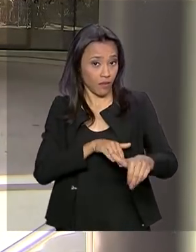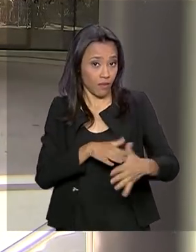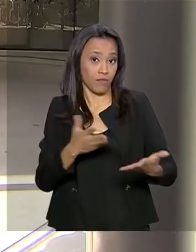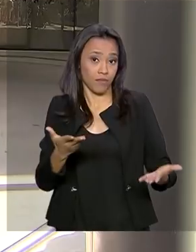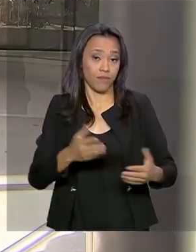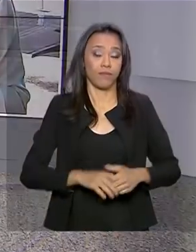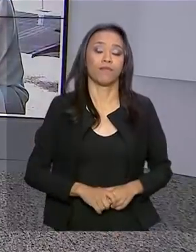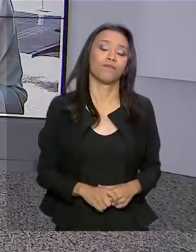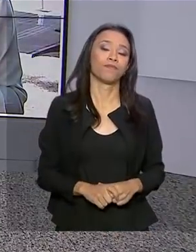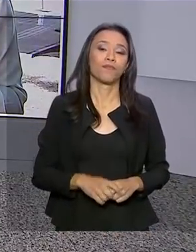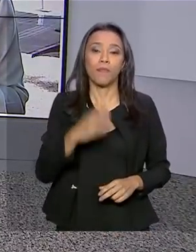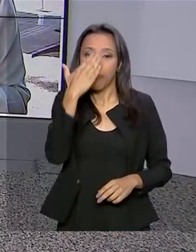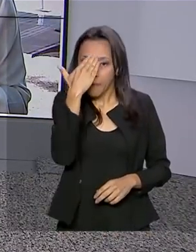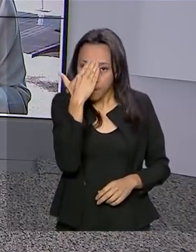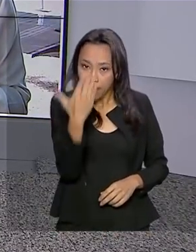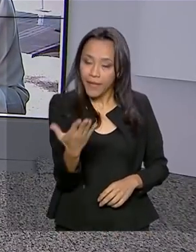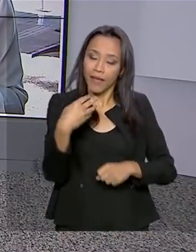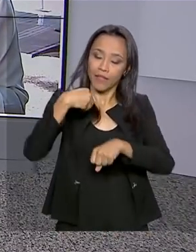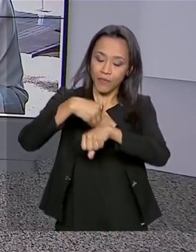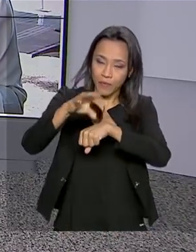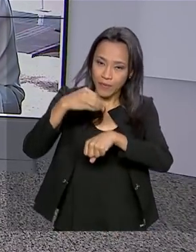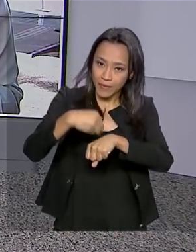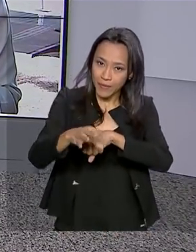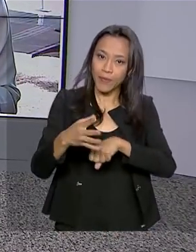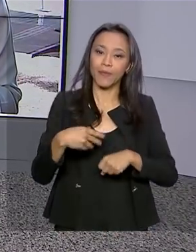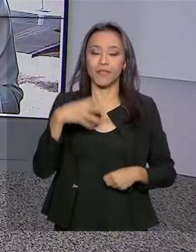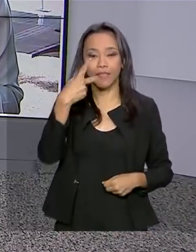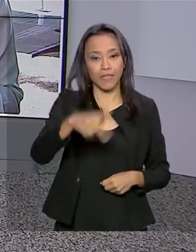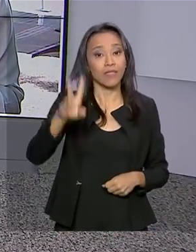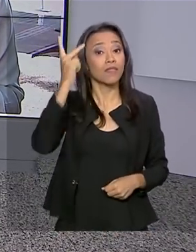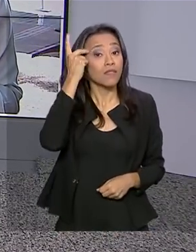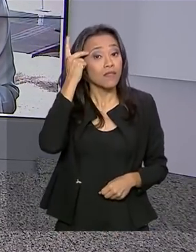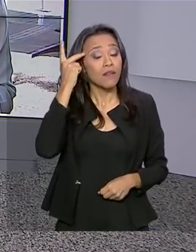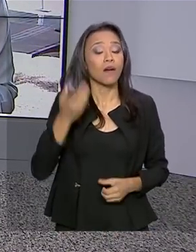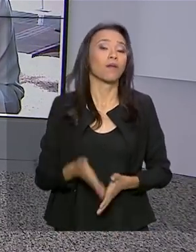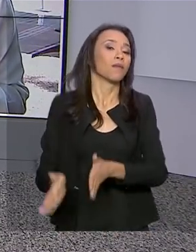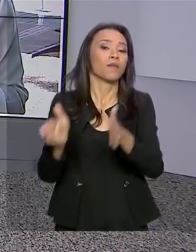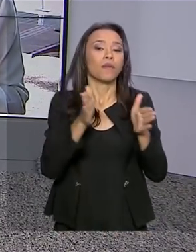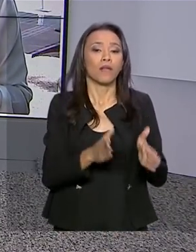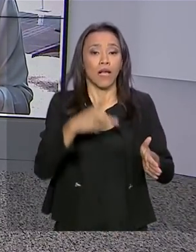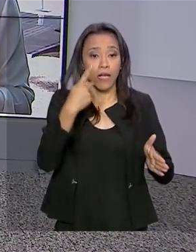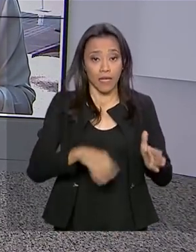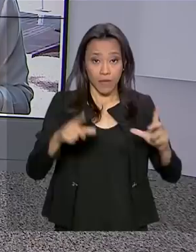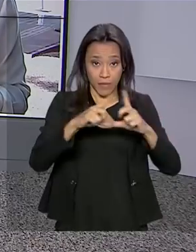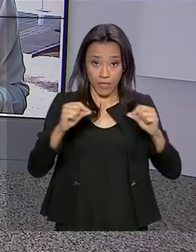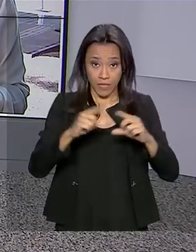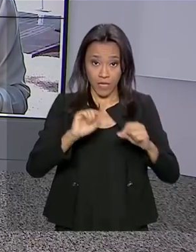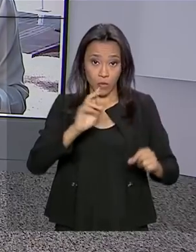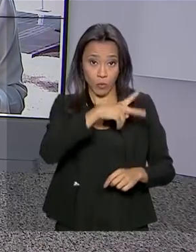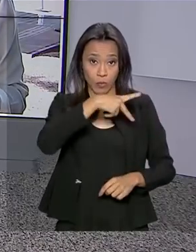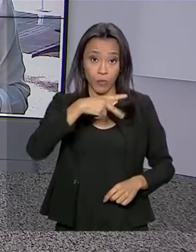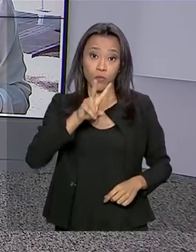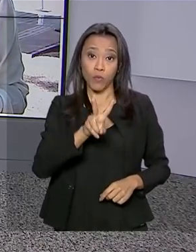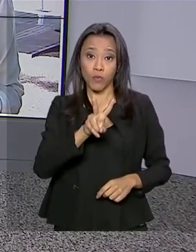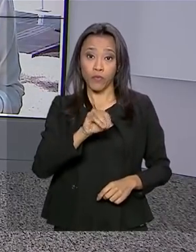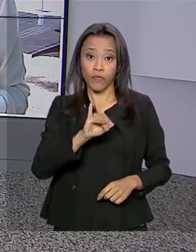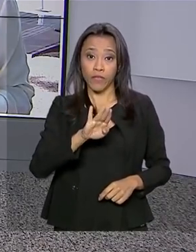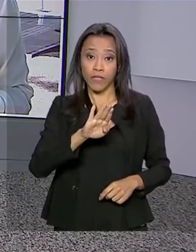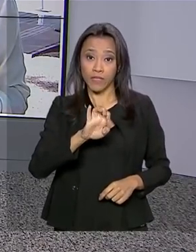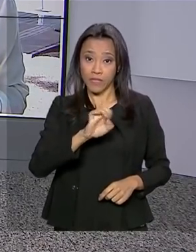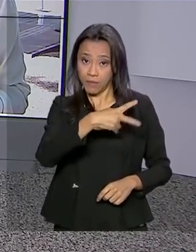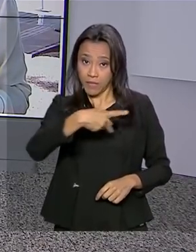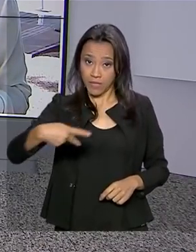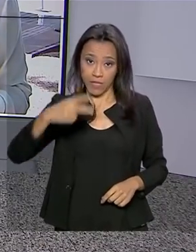Renata. Obrigada, Ricardo, pelas suas informações ao vivo direto de São Paulo. E aqui em Brasília, Hamilton Mourão segue como presidente da